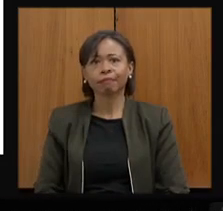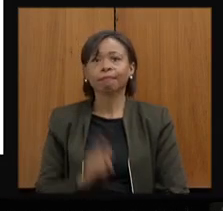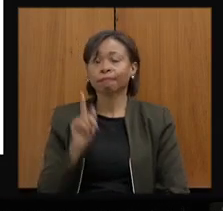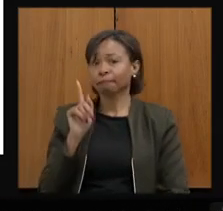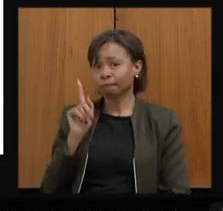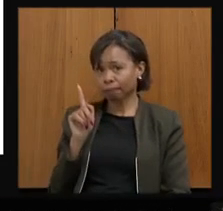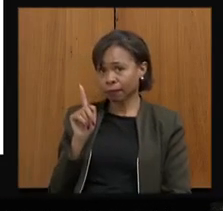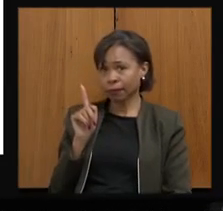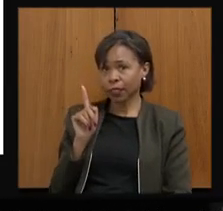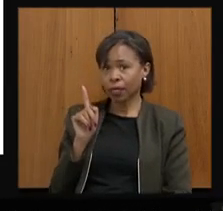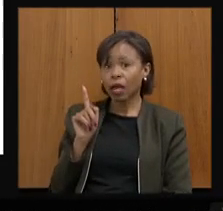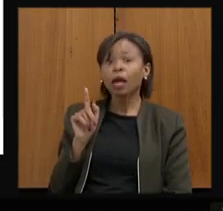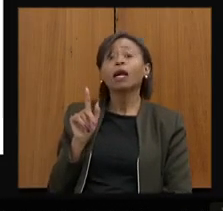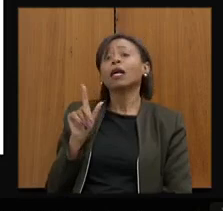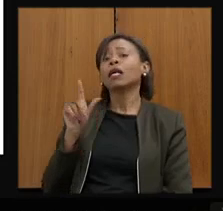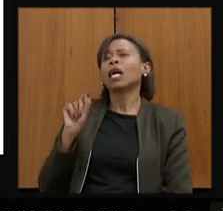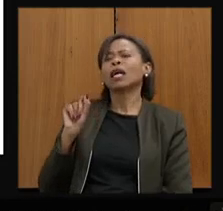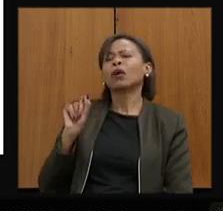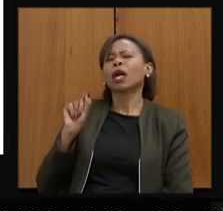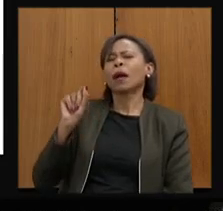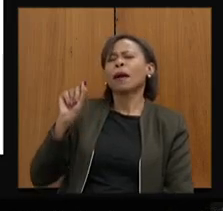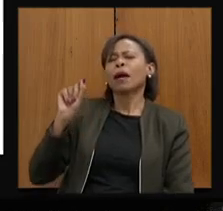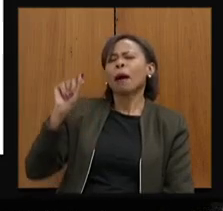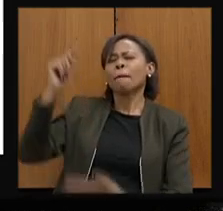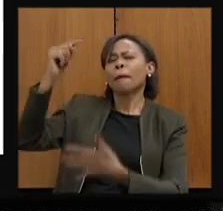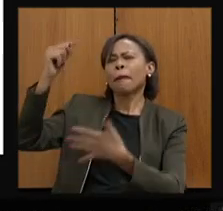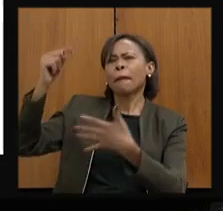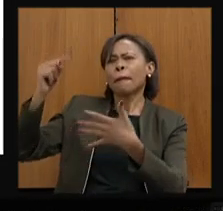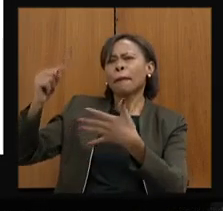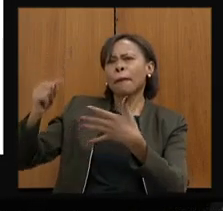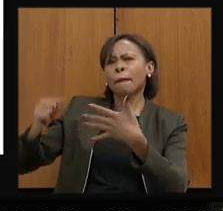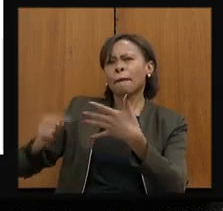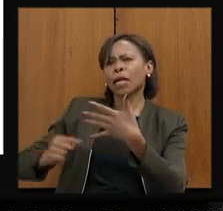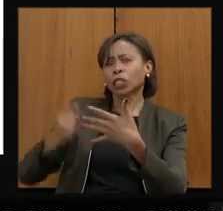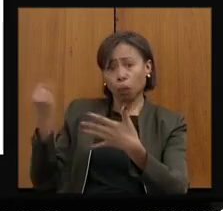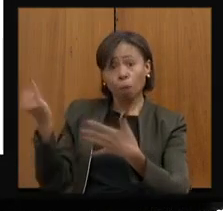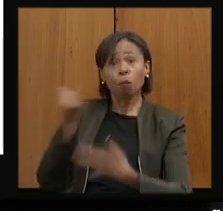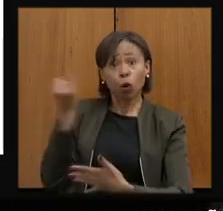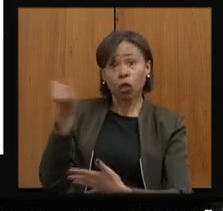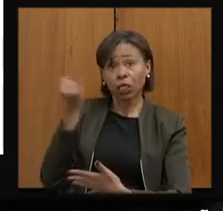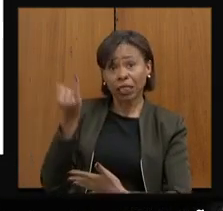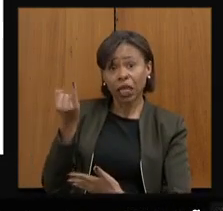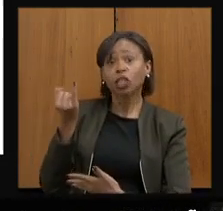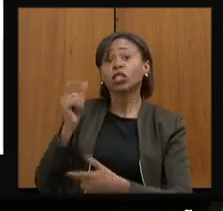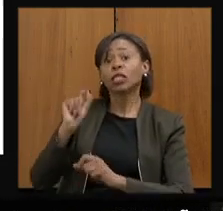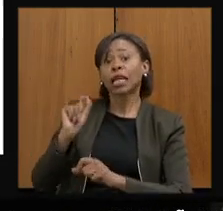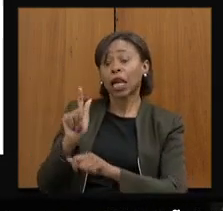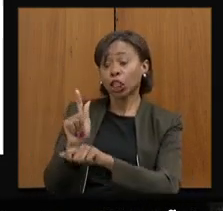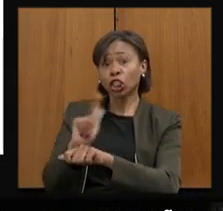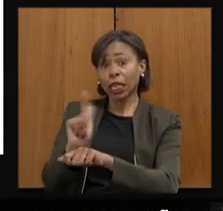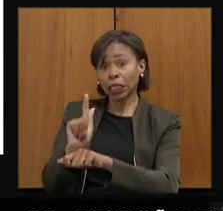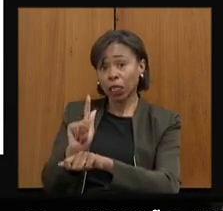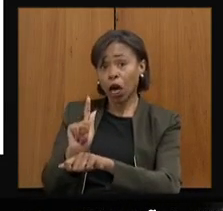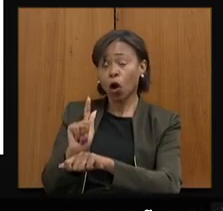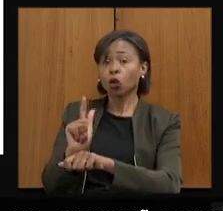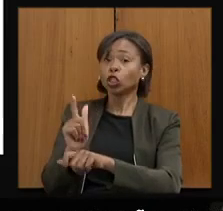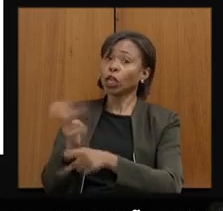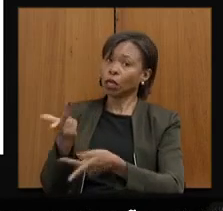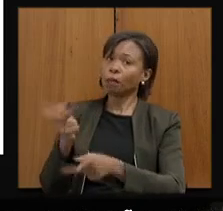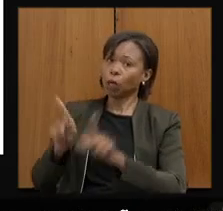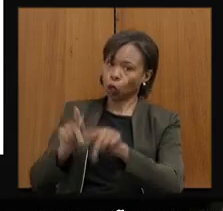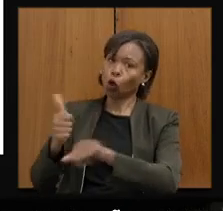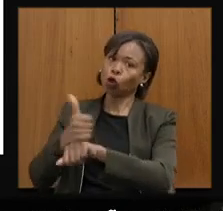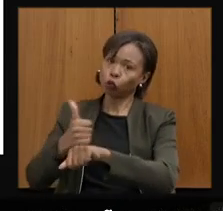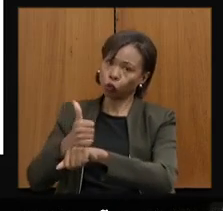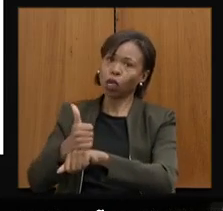aí alguns pontos que são extremamente importantes de gente destocar, na linha da gestão de pessoas, o reajuste salarial dos 10